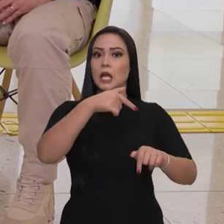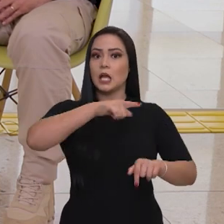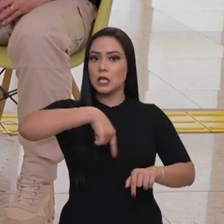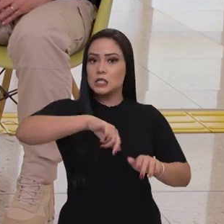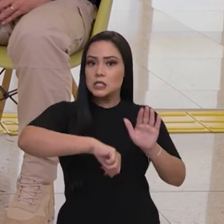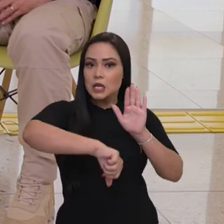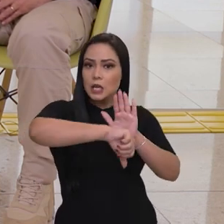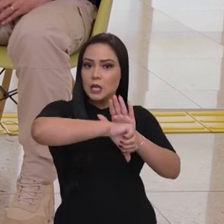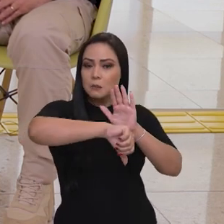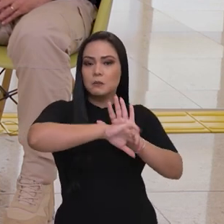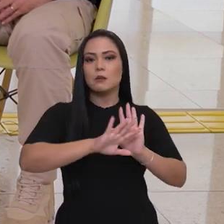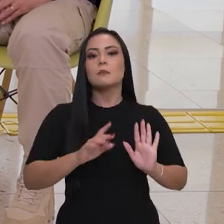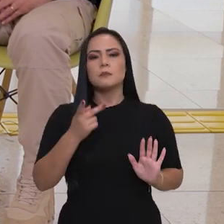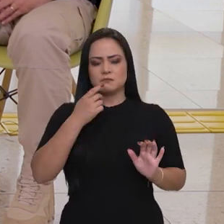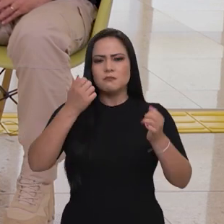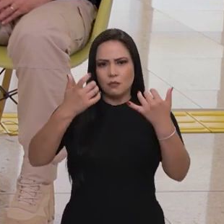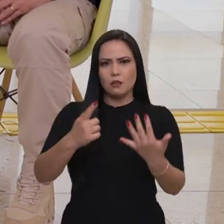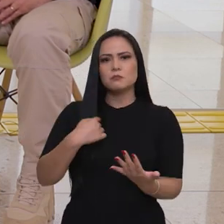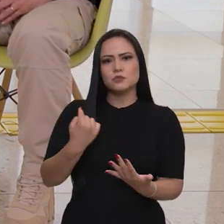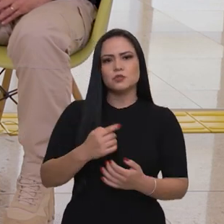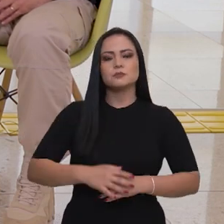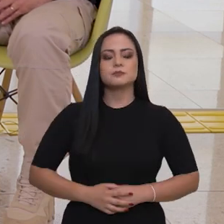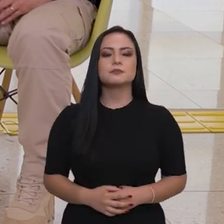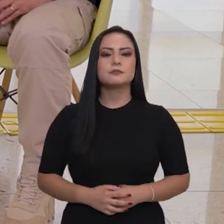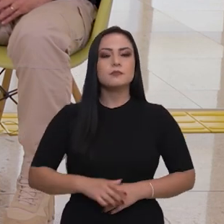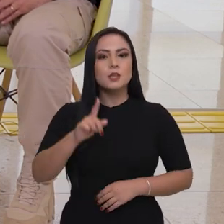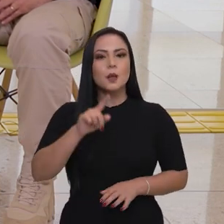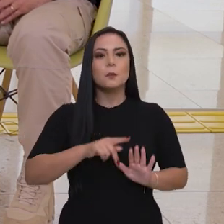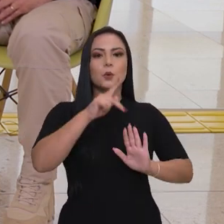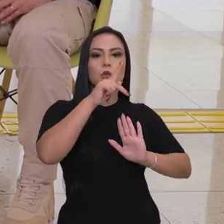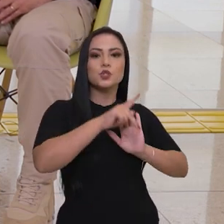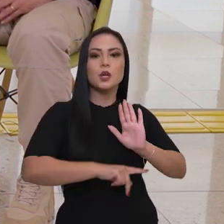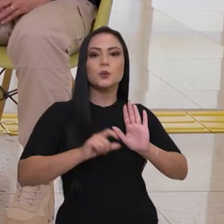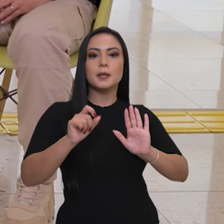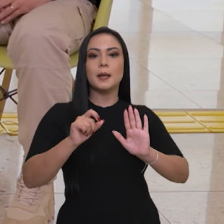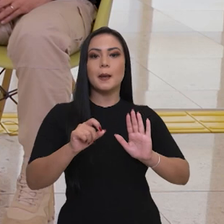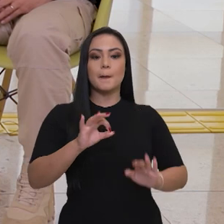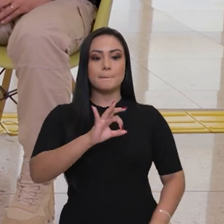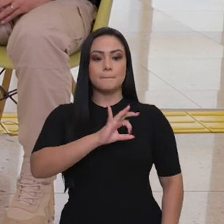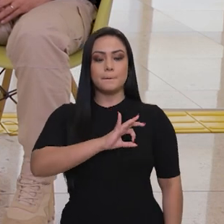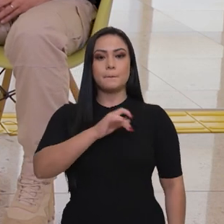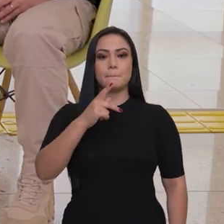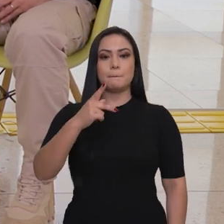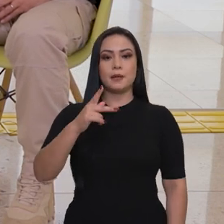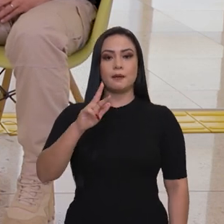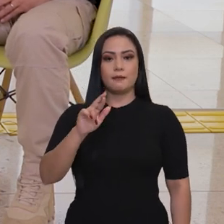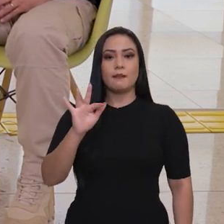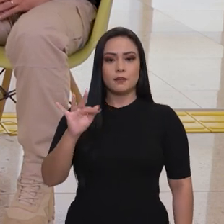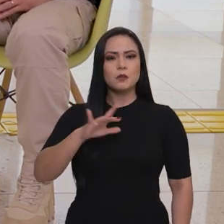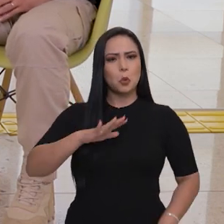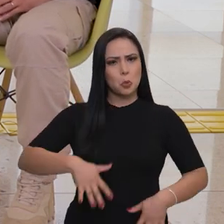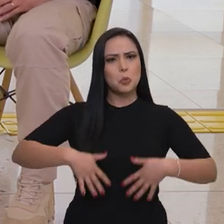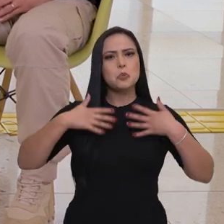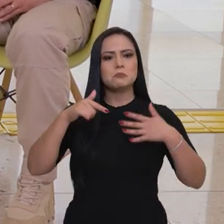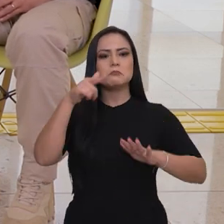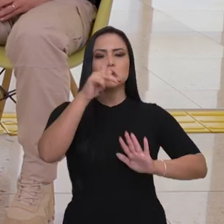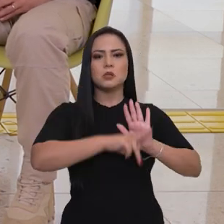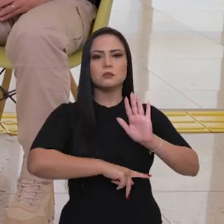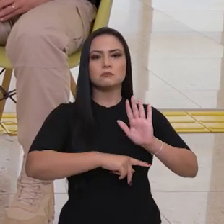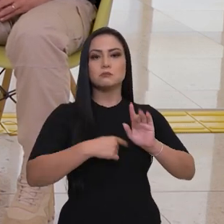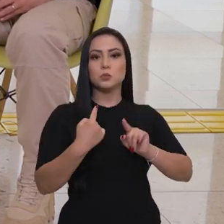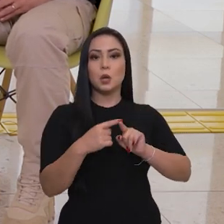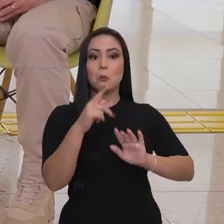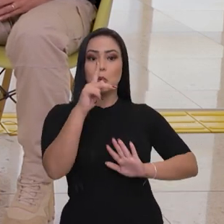enfrentar esse crime tão terrível. Fala um pouco para a gente dele. Com certeza. um projeto do qual a Polícia Rodoviária Federal tem muito orgulho dele.